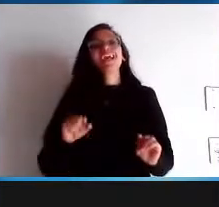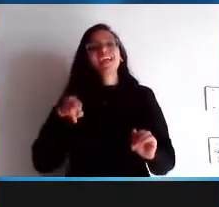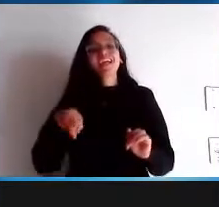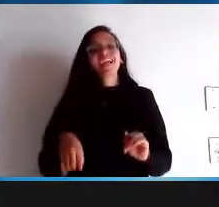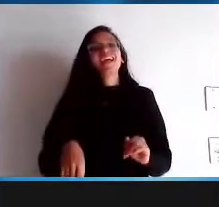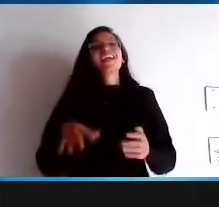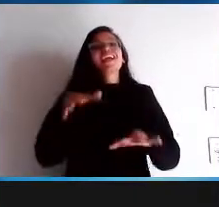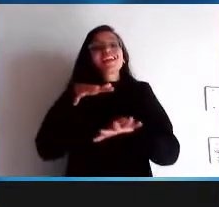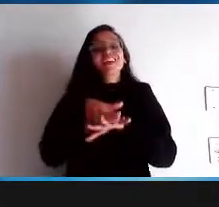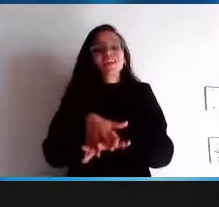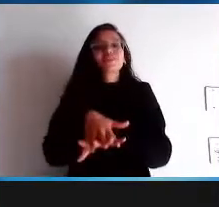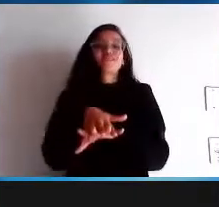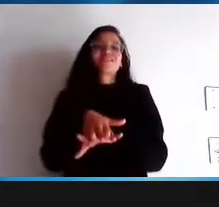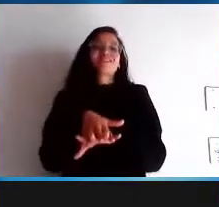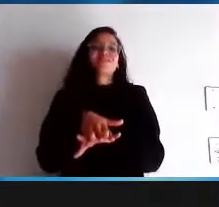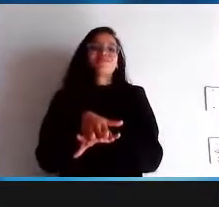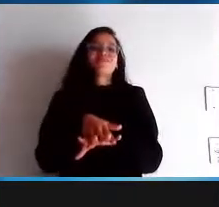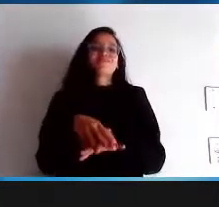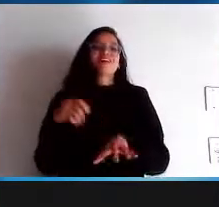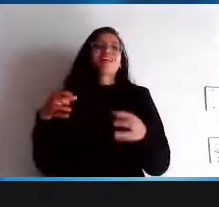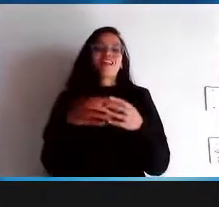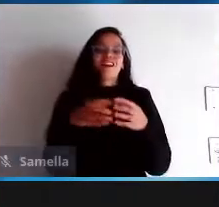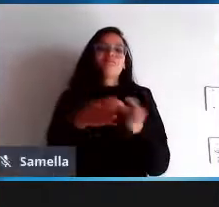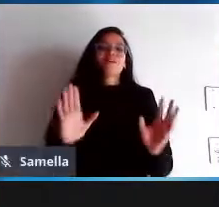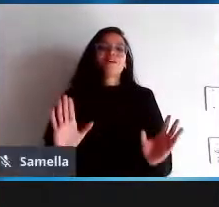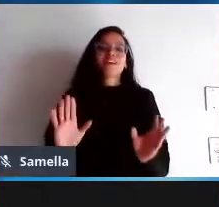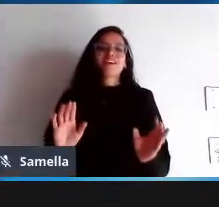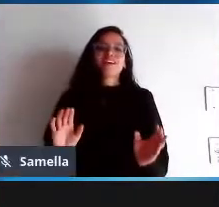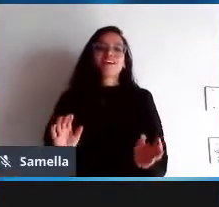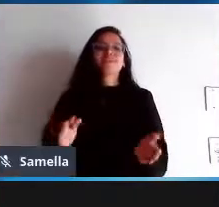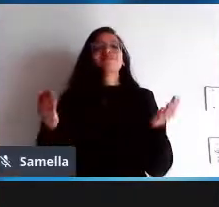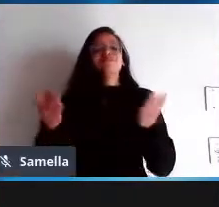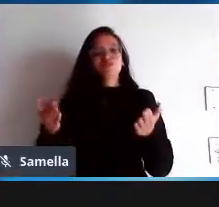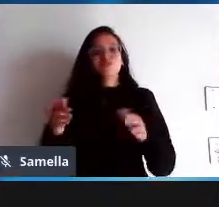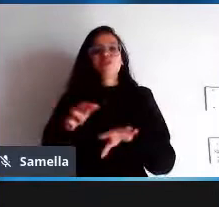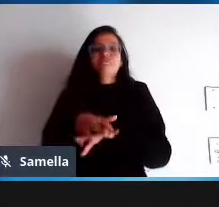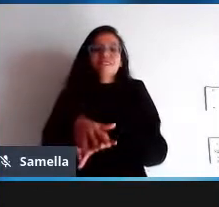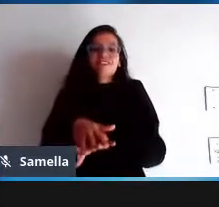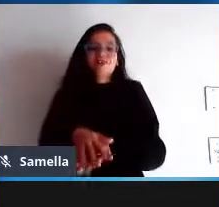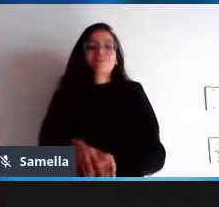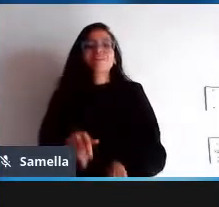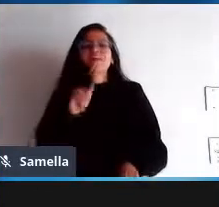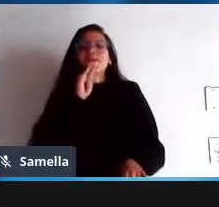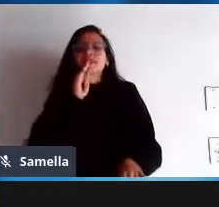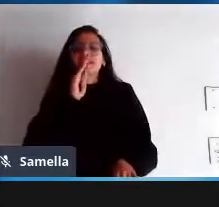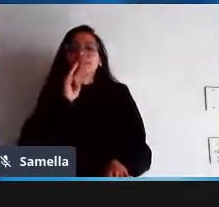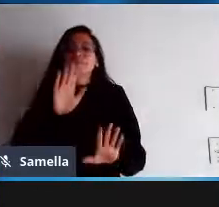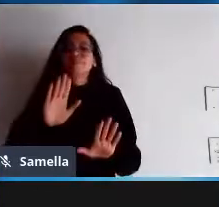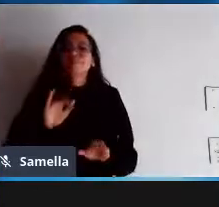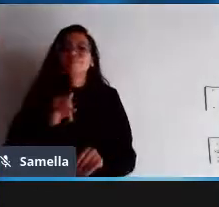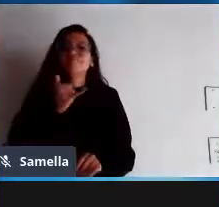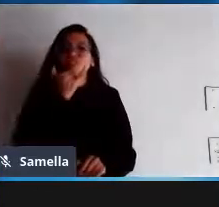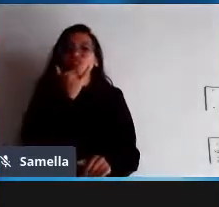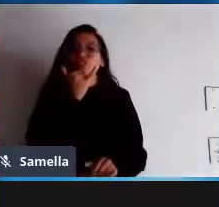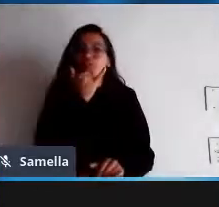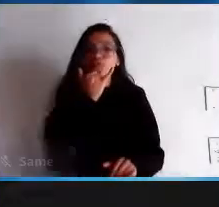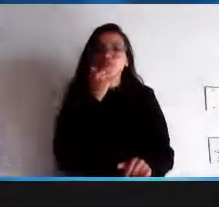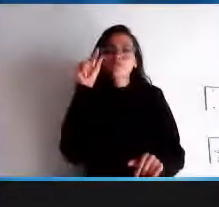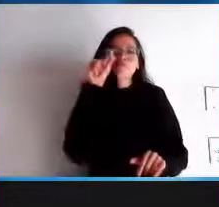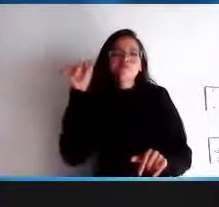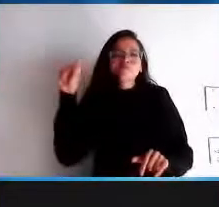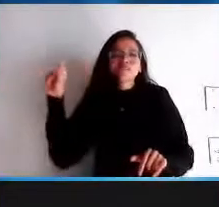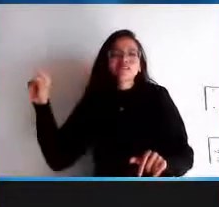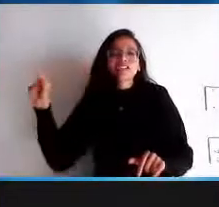palavras eu peguei essas três frases em um site e desculpem eu não coloquei o link aqui só coloquei no meu